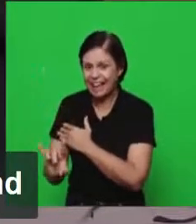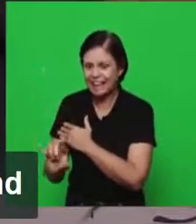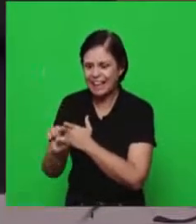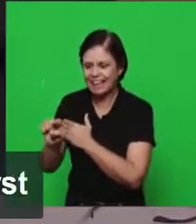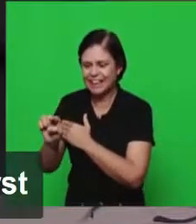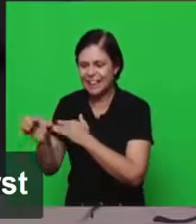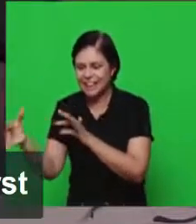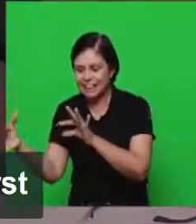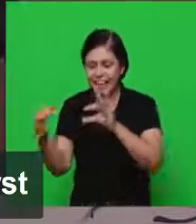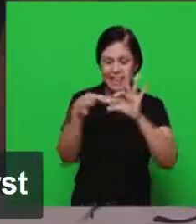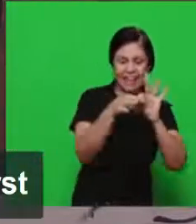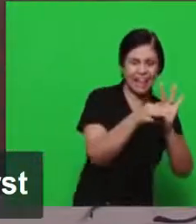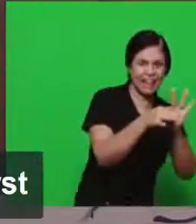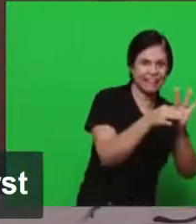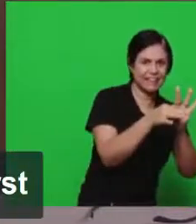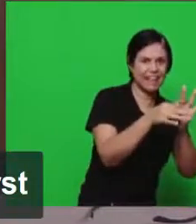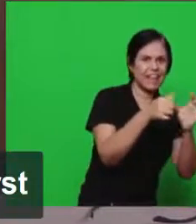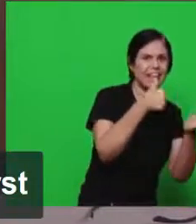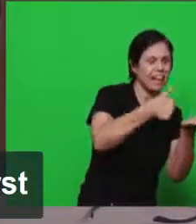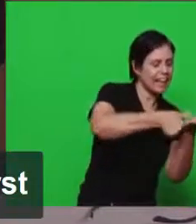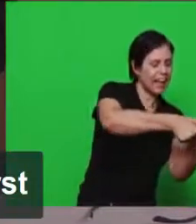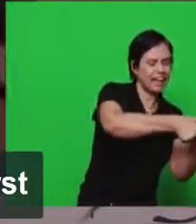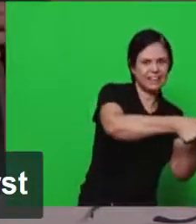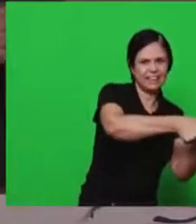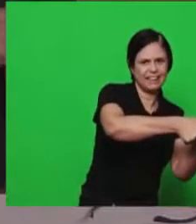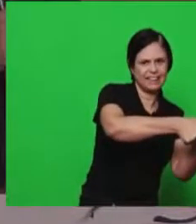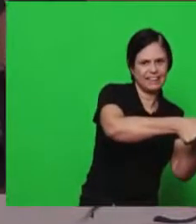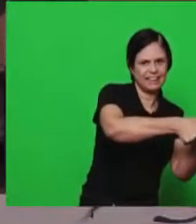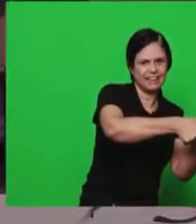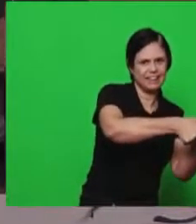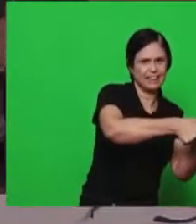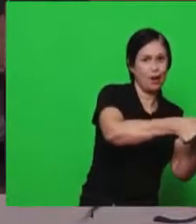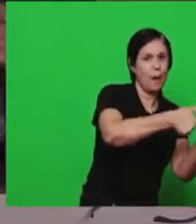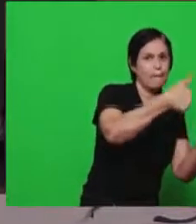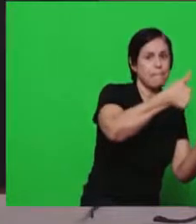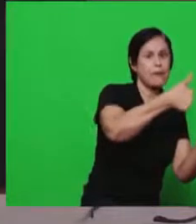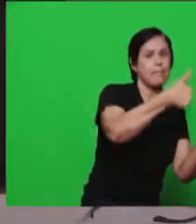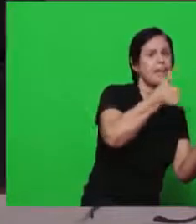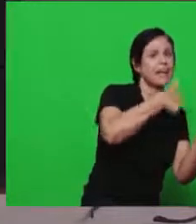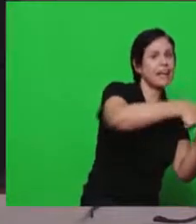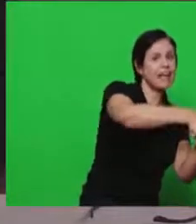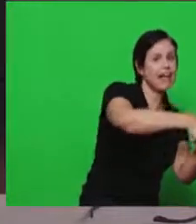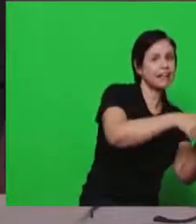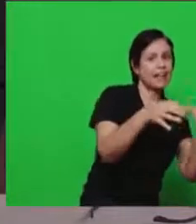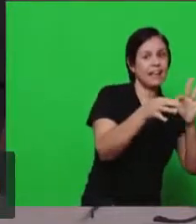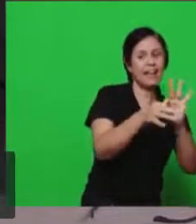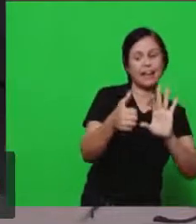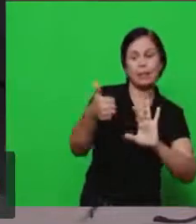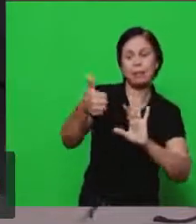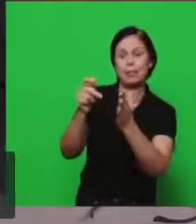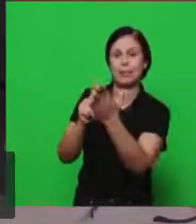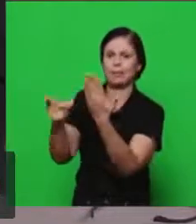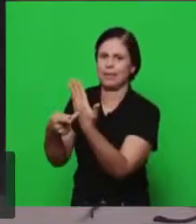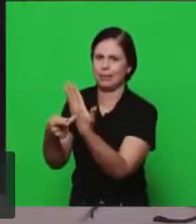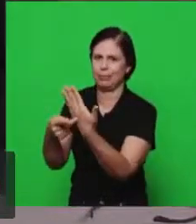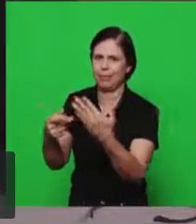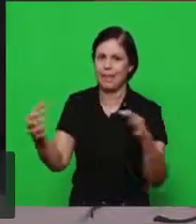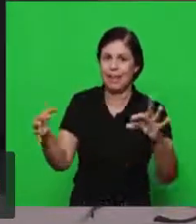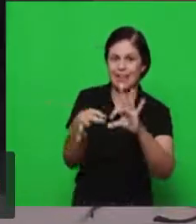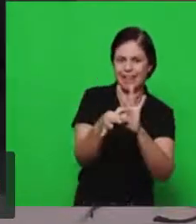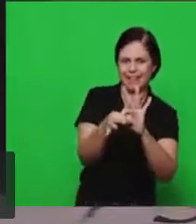a entender a primeira carta igreja de Éfeso a primeira parábola aí eu vou fazer mais uma pergunta aqui os irmãos